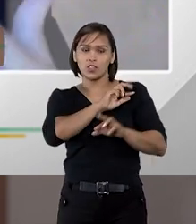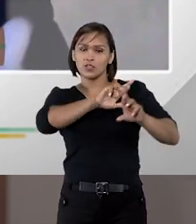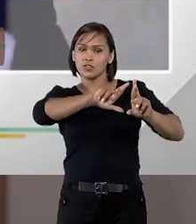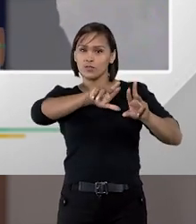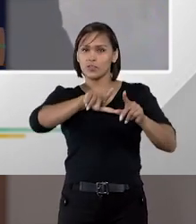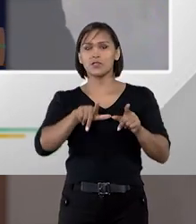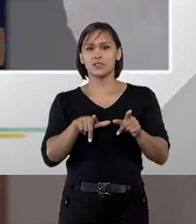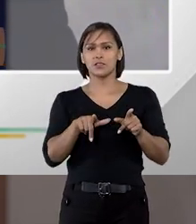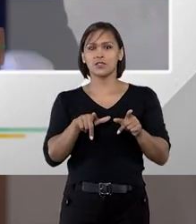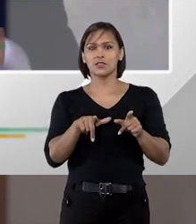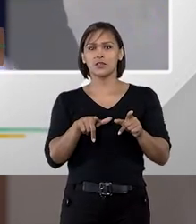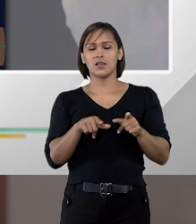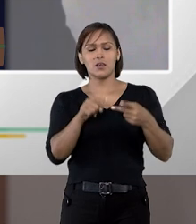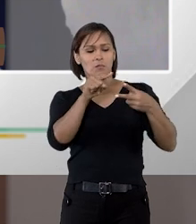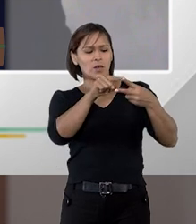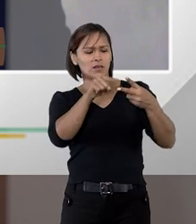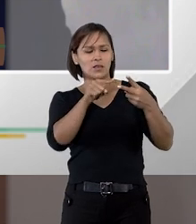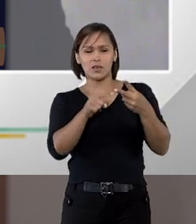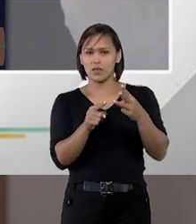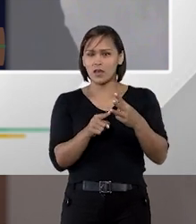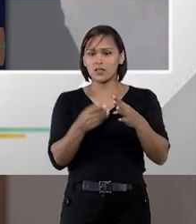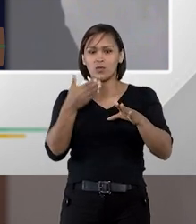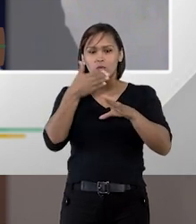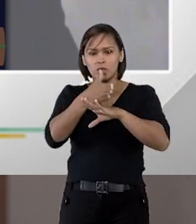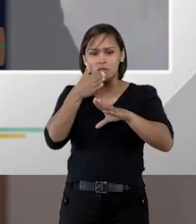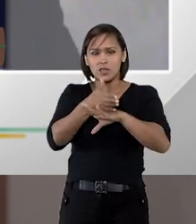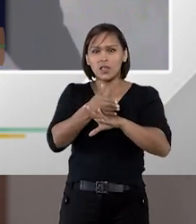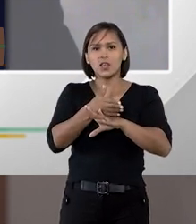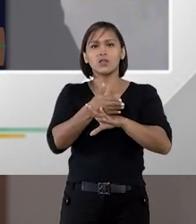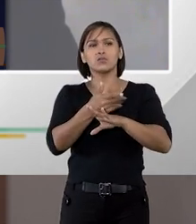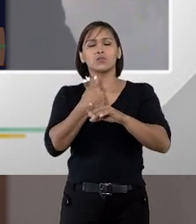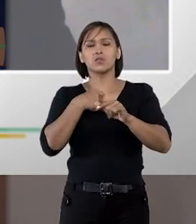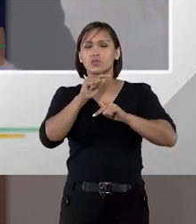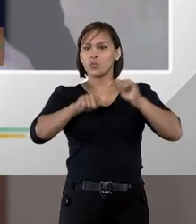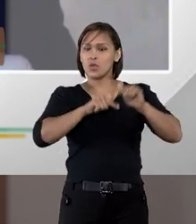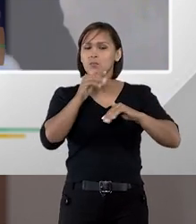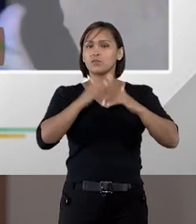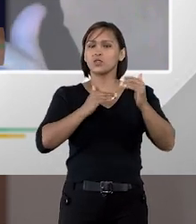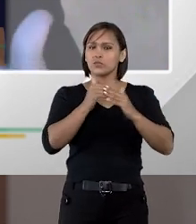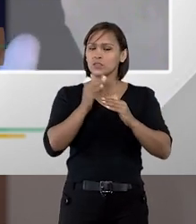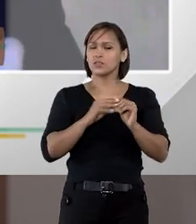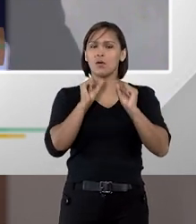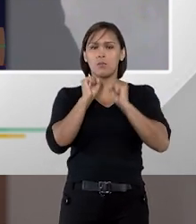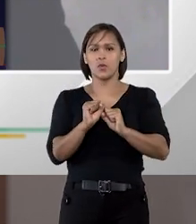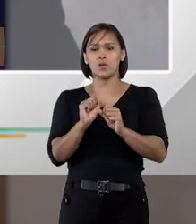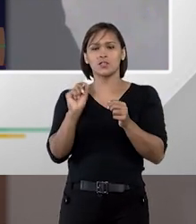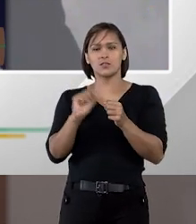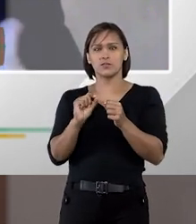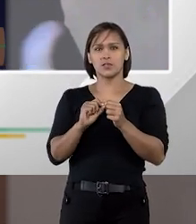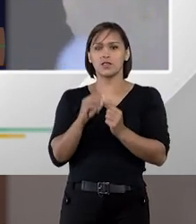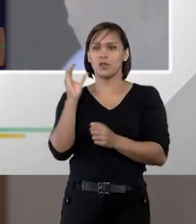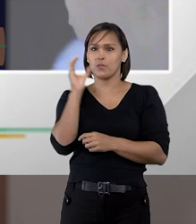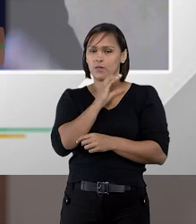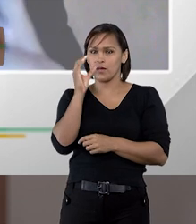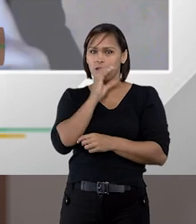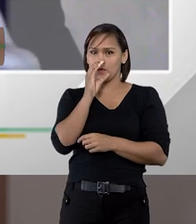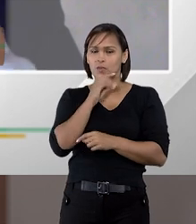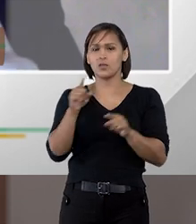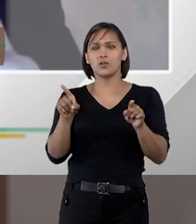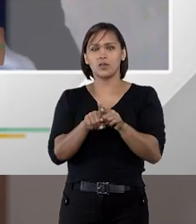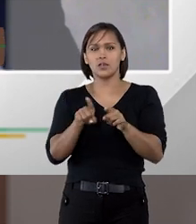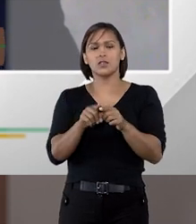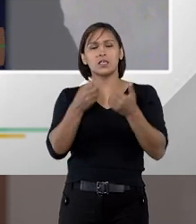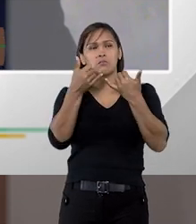públicos diferentes, para que cada agente público, dentro da sua expertise, possa atuar de maneira eficiente